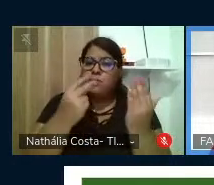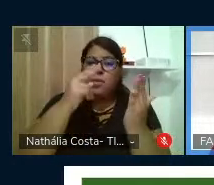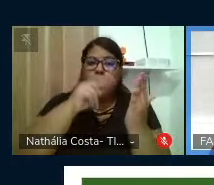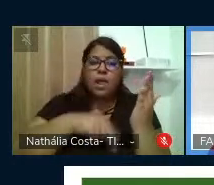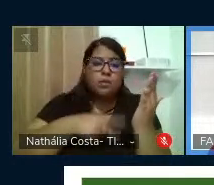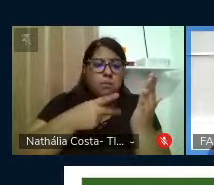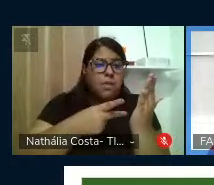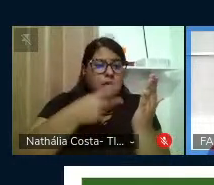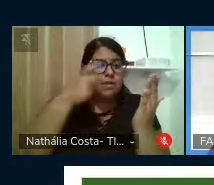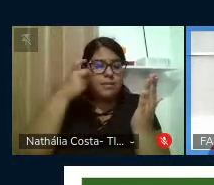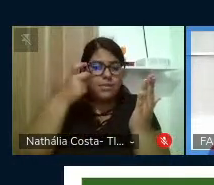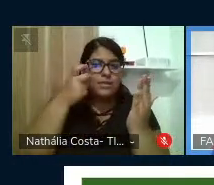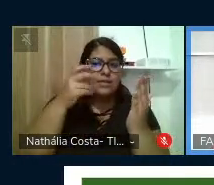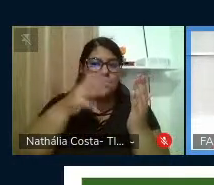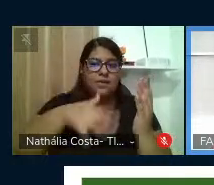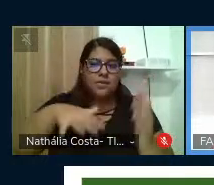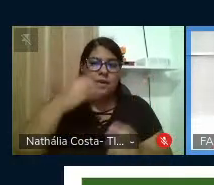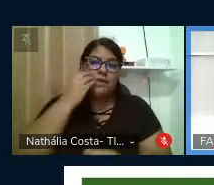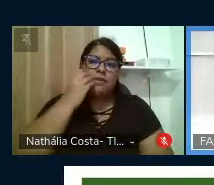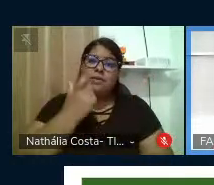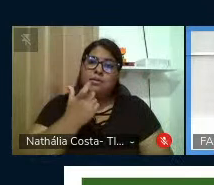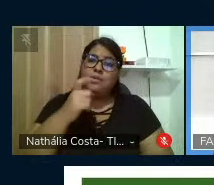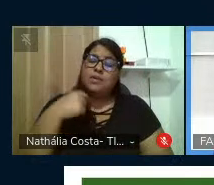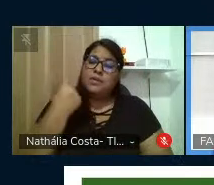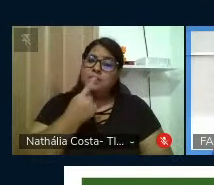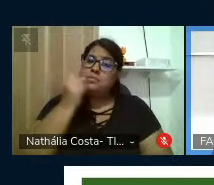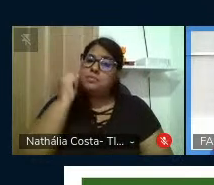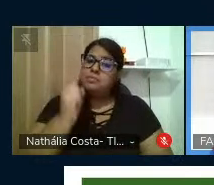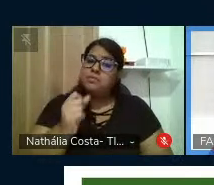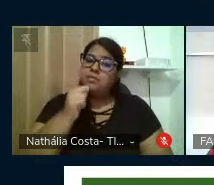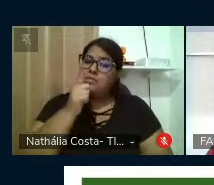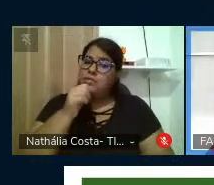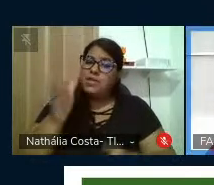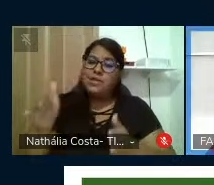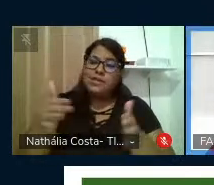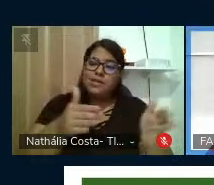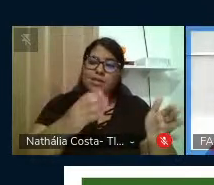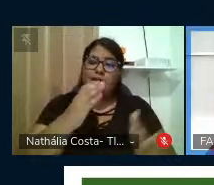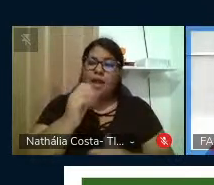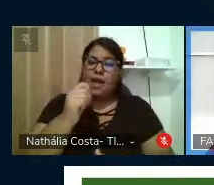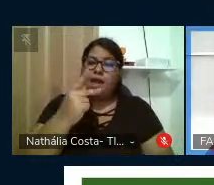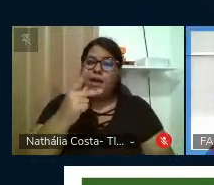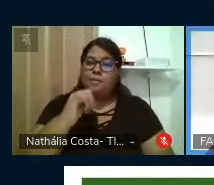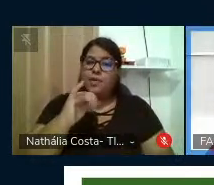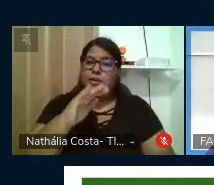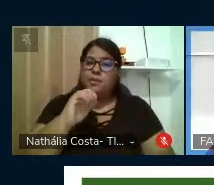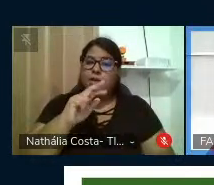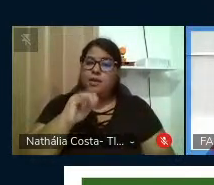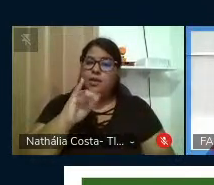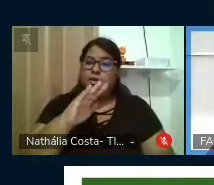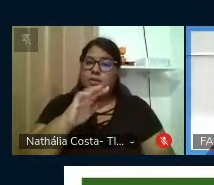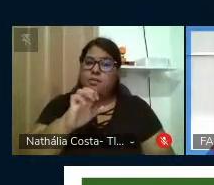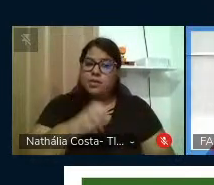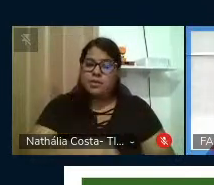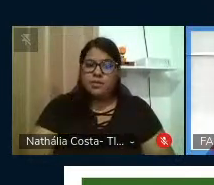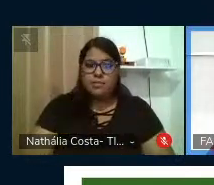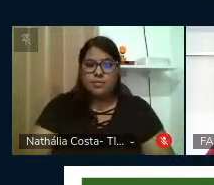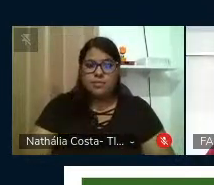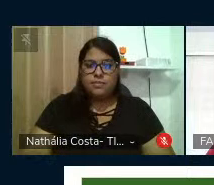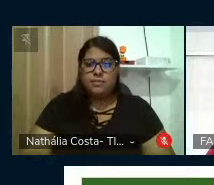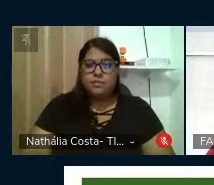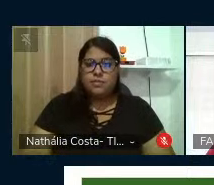na concepção freiriana a gente poderia fazer do Rio Capivaribe. Então, pode passar o slide, por favor, Henrique?